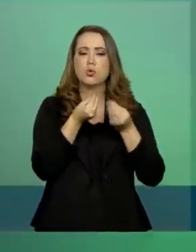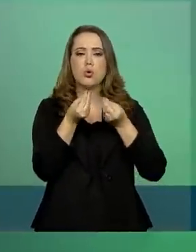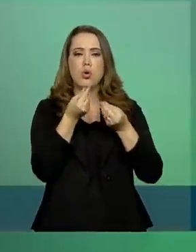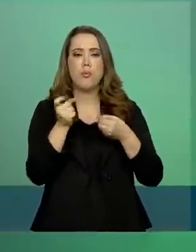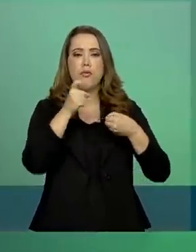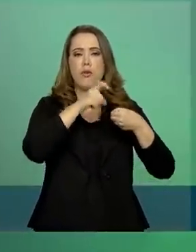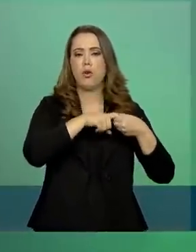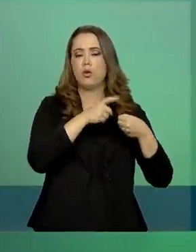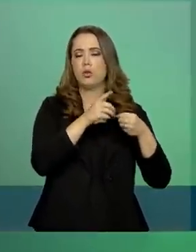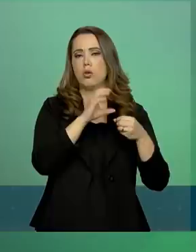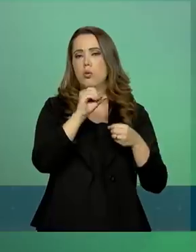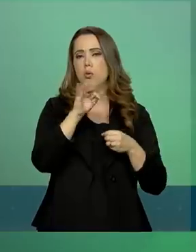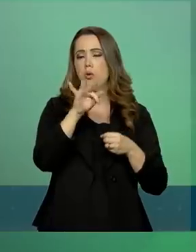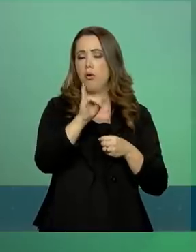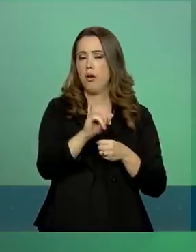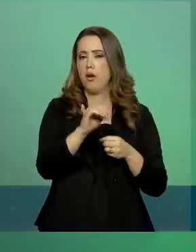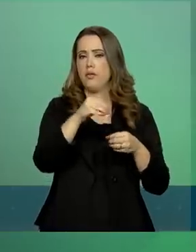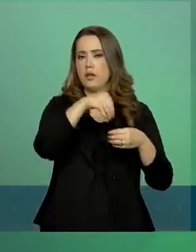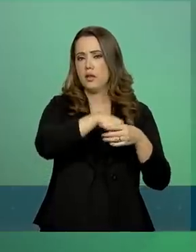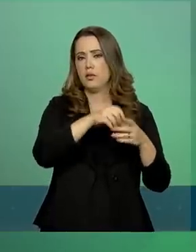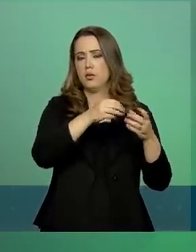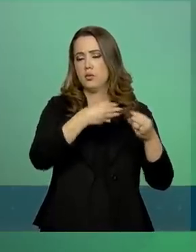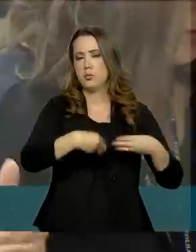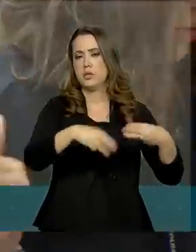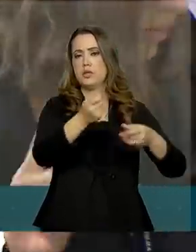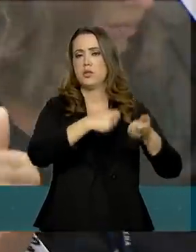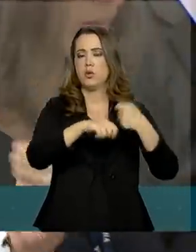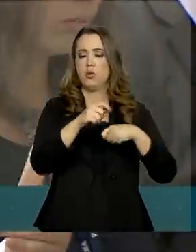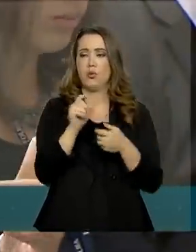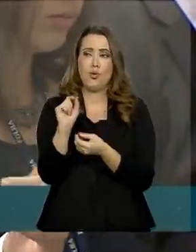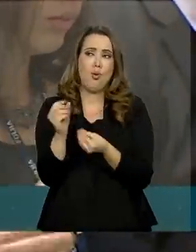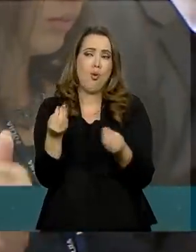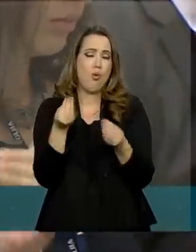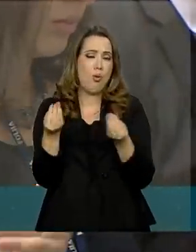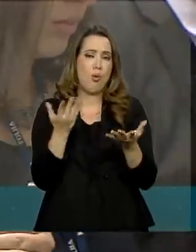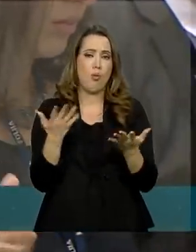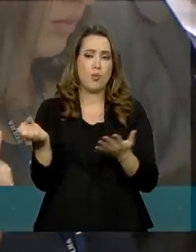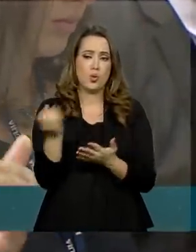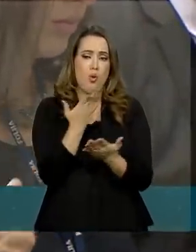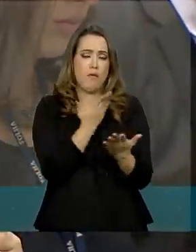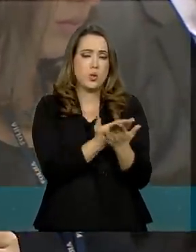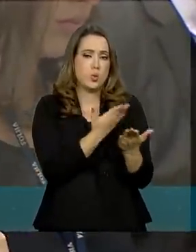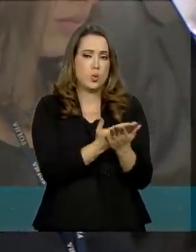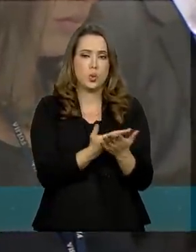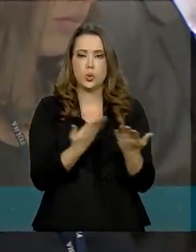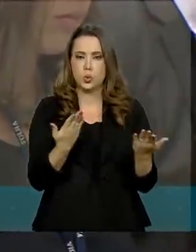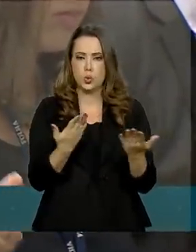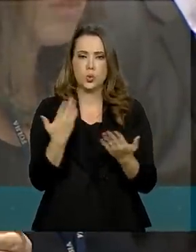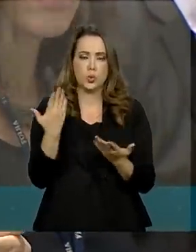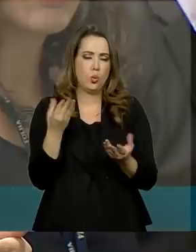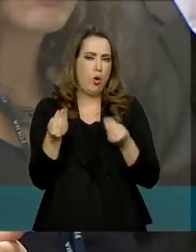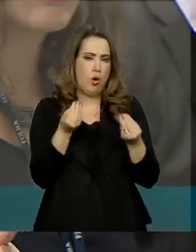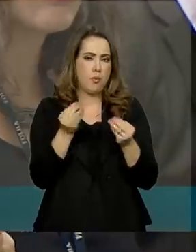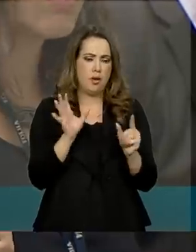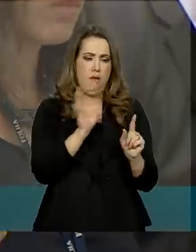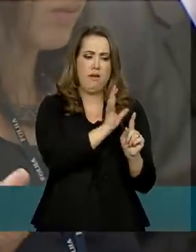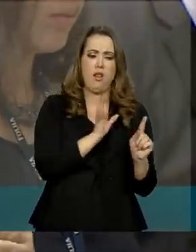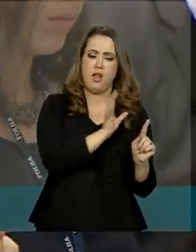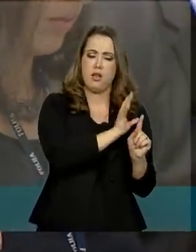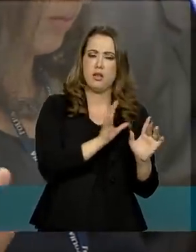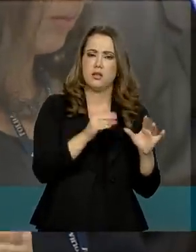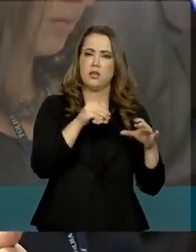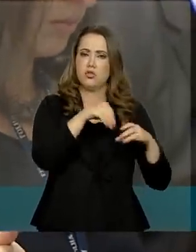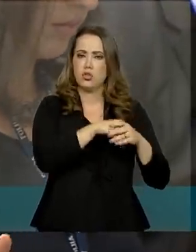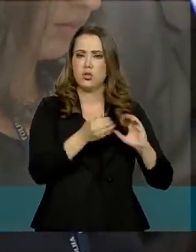COAF ao Ministério da Economia. Queria saber, de onde veio esse novo estudo, essa avaliação? Existe uma pressão do